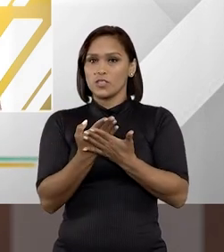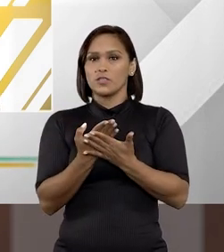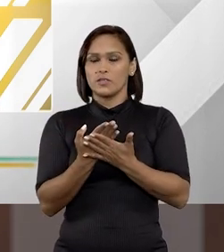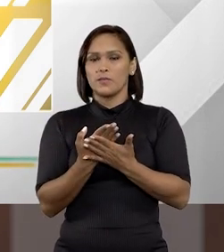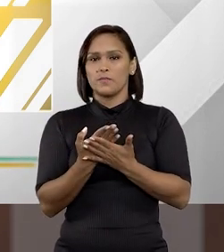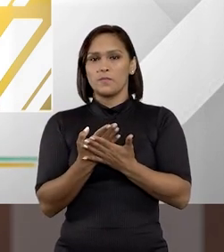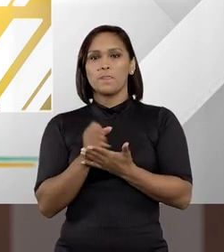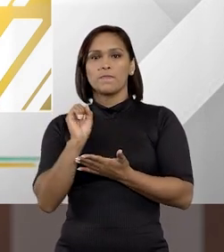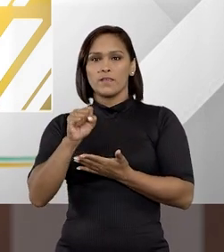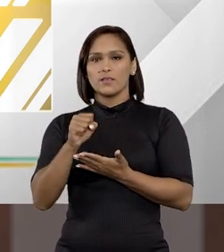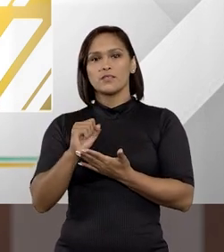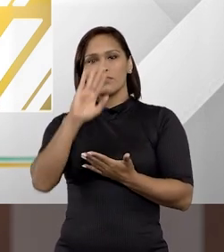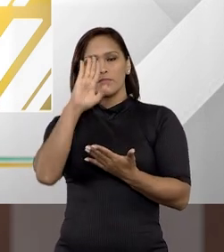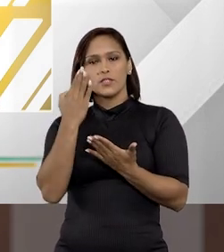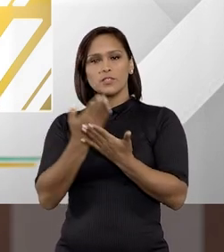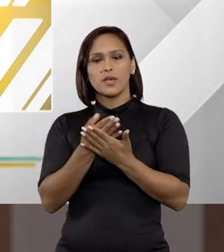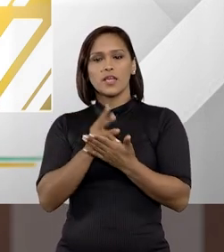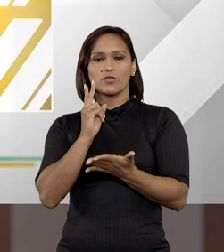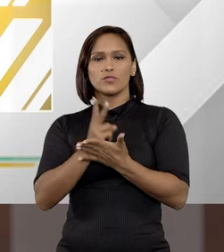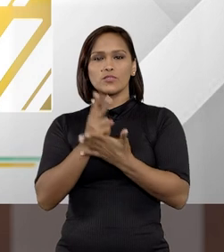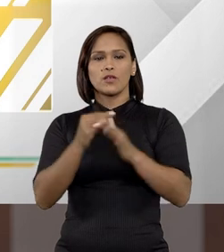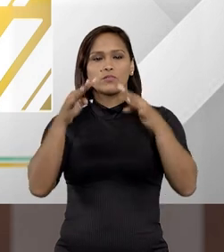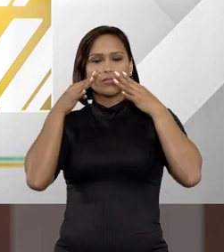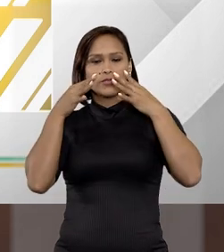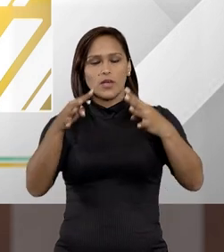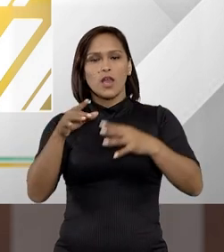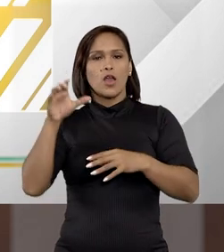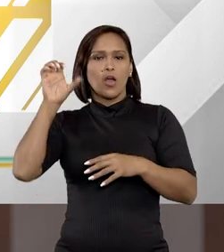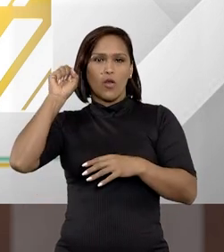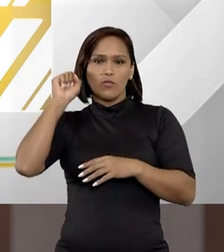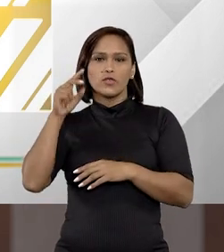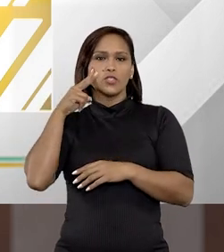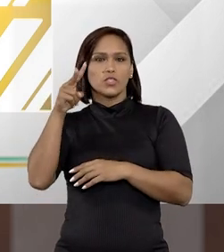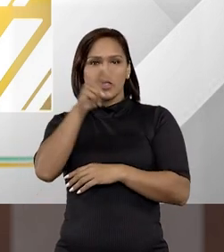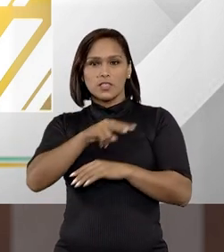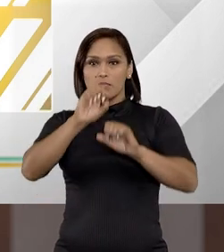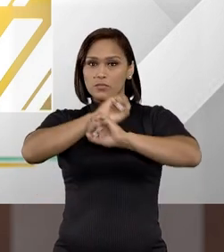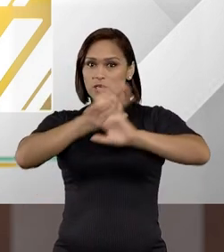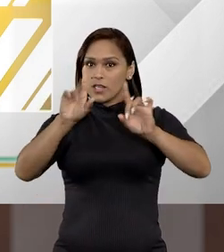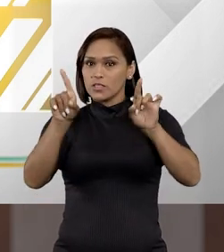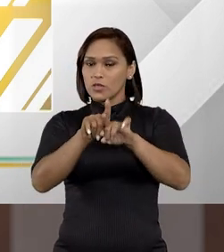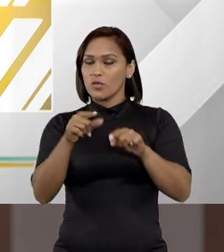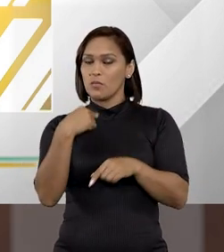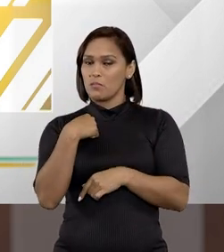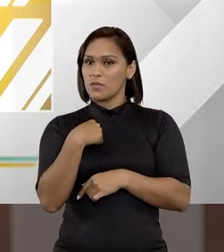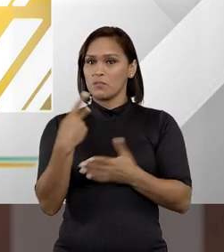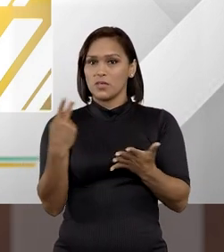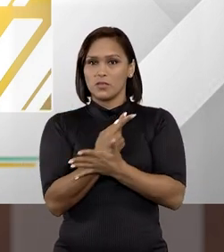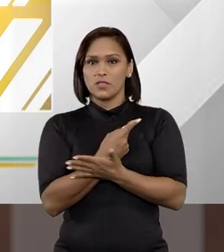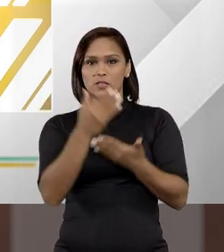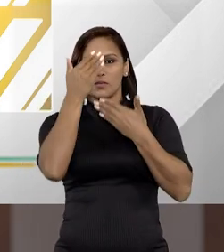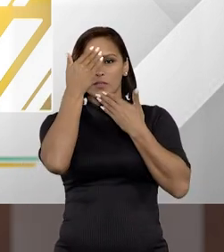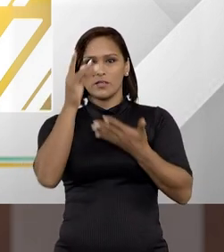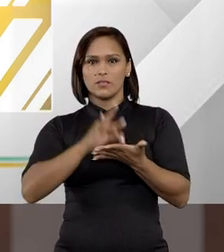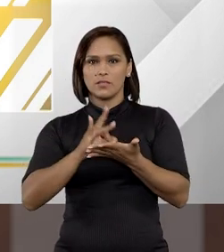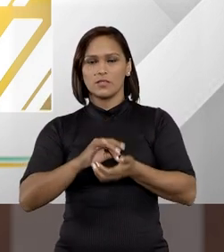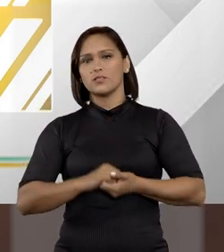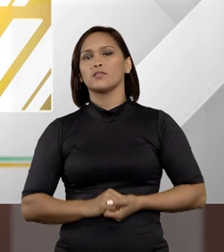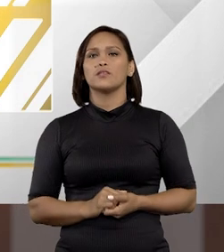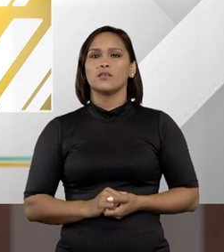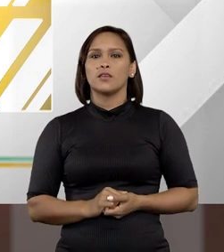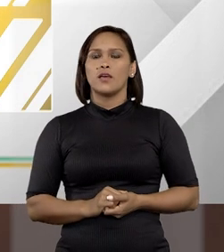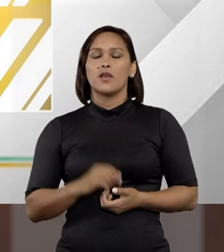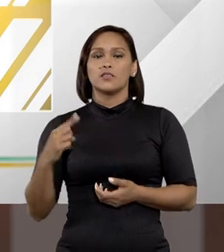discussão tenha chegado aos ouvintes e que tenha sido muito esclarecedora como foi para mim, muito obrigada mesmo.